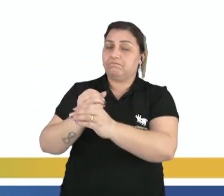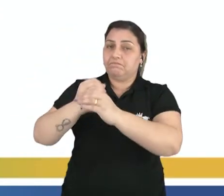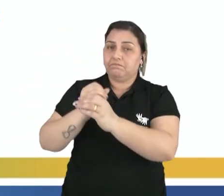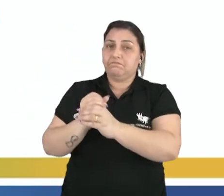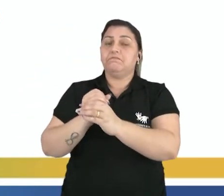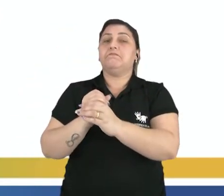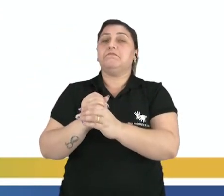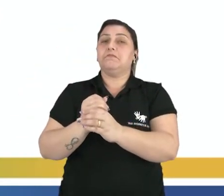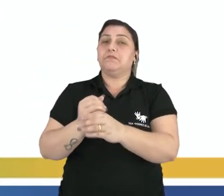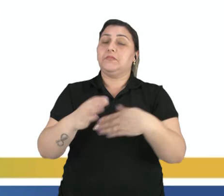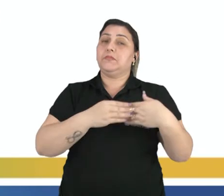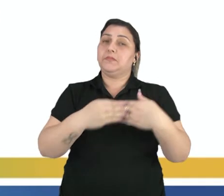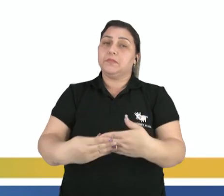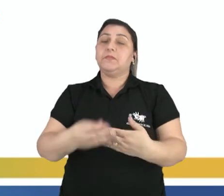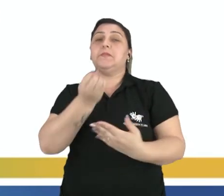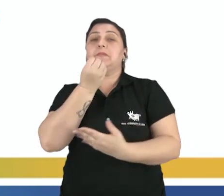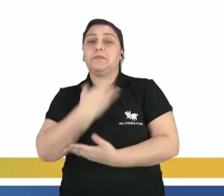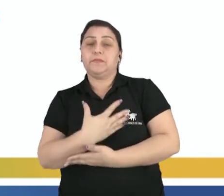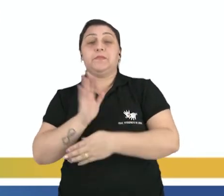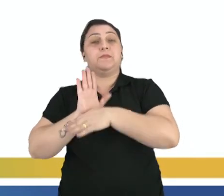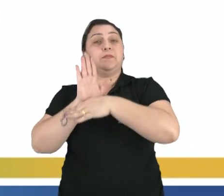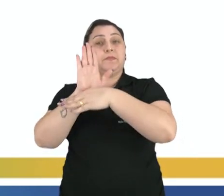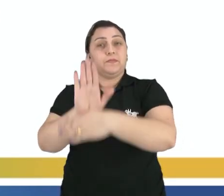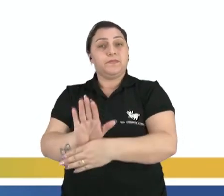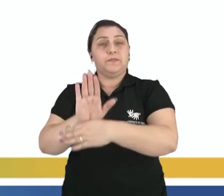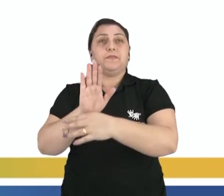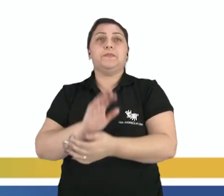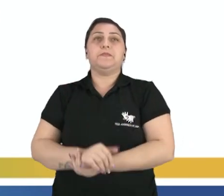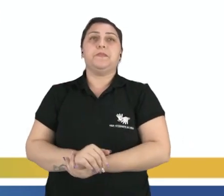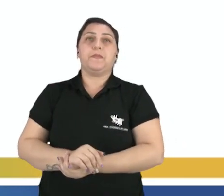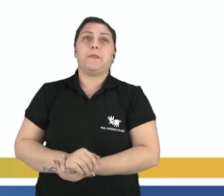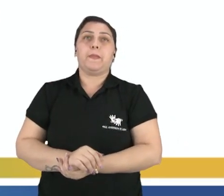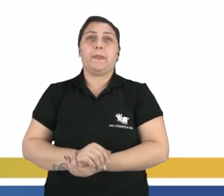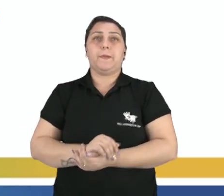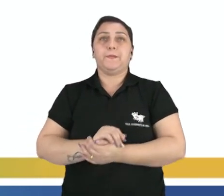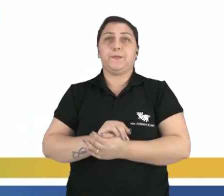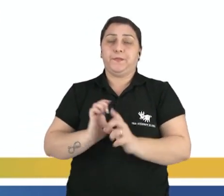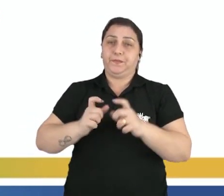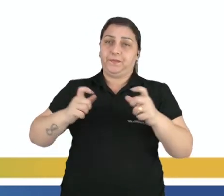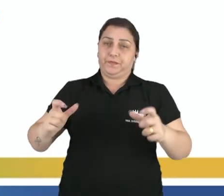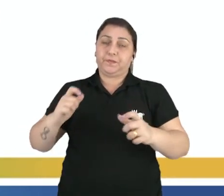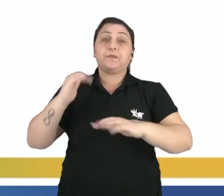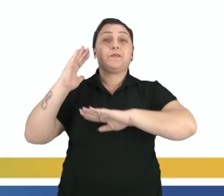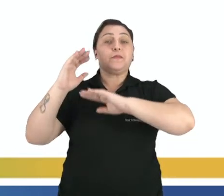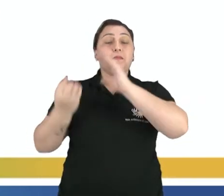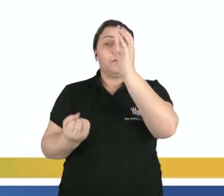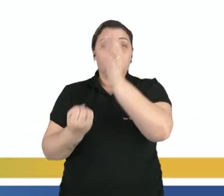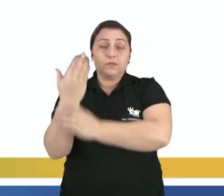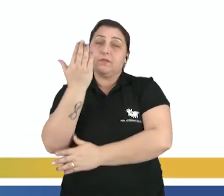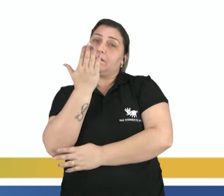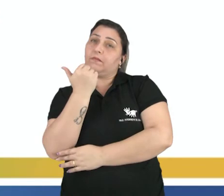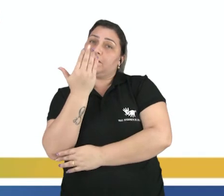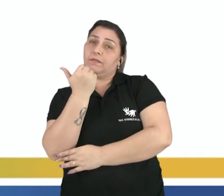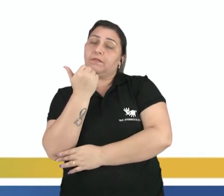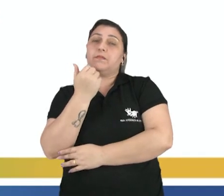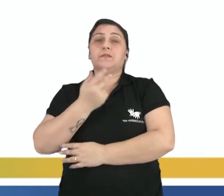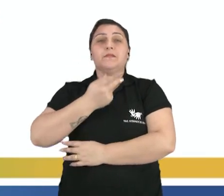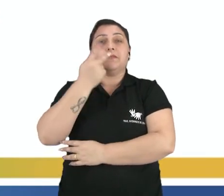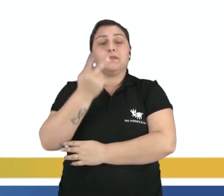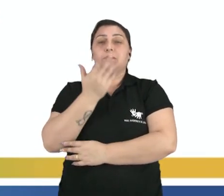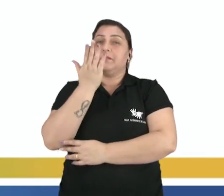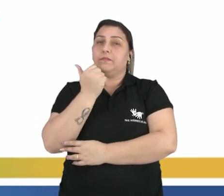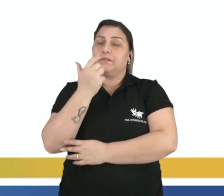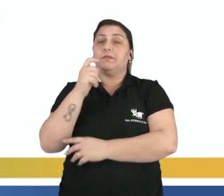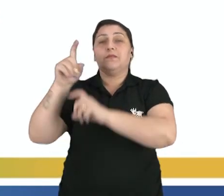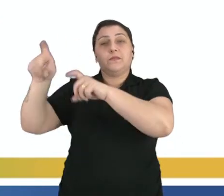A biotecnologia, ela auxilia no aumento da produção de alimentos, né, quando eu falo alimentos